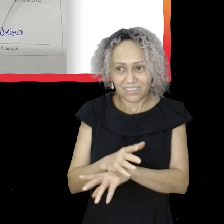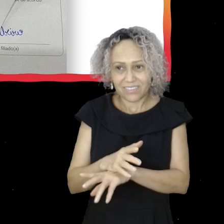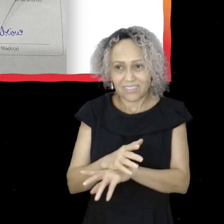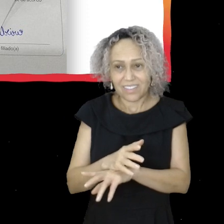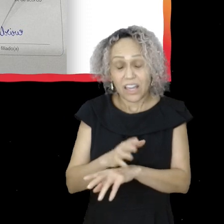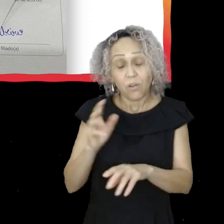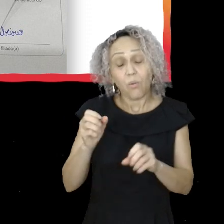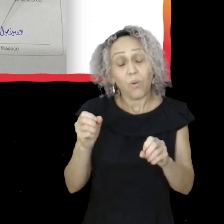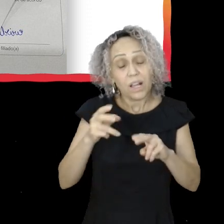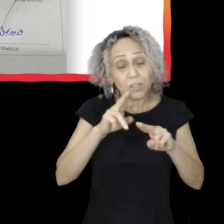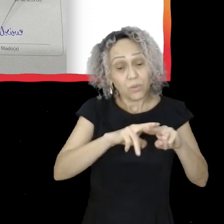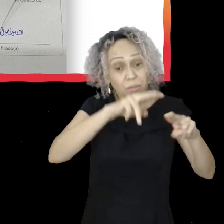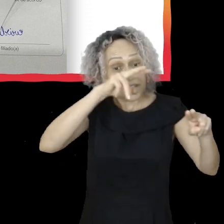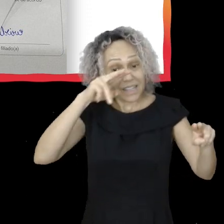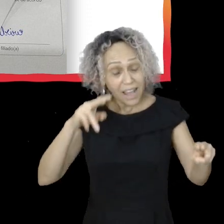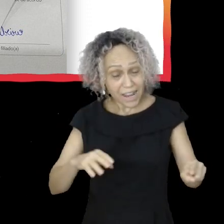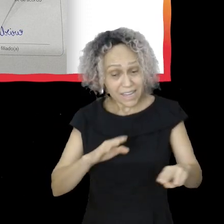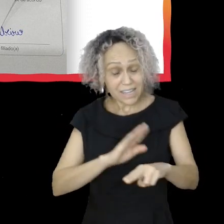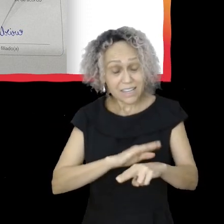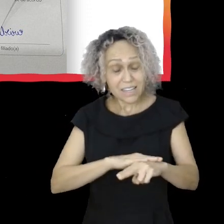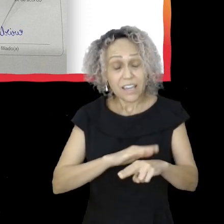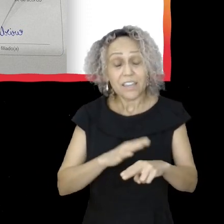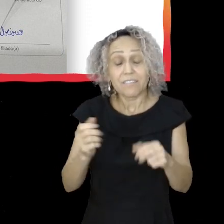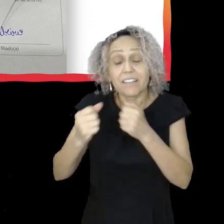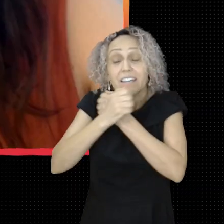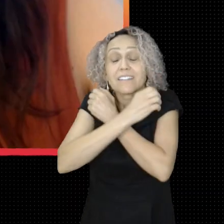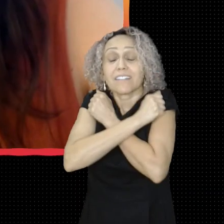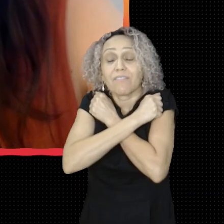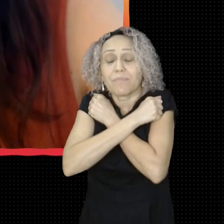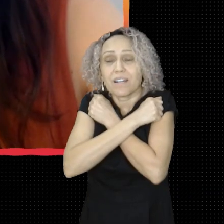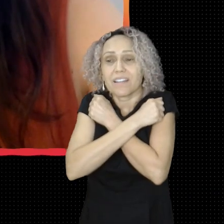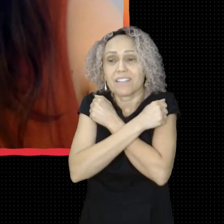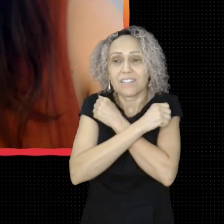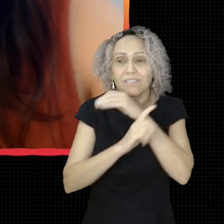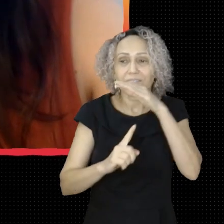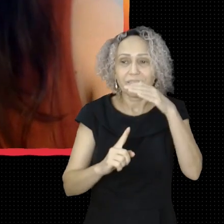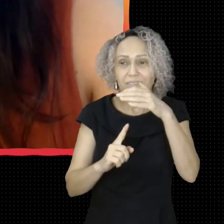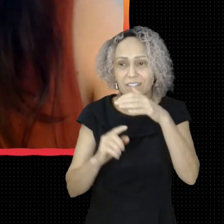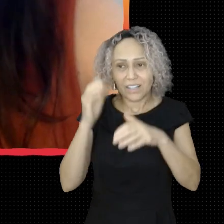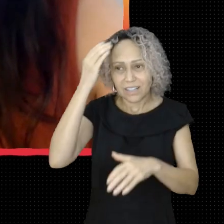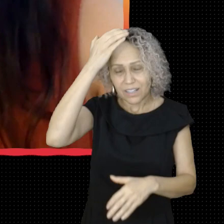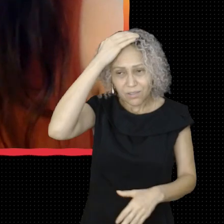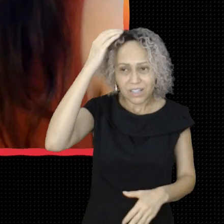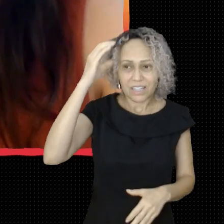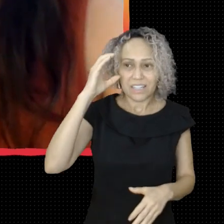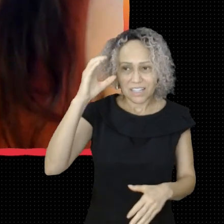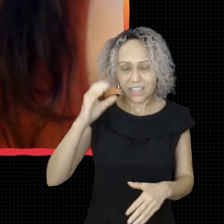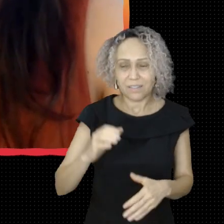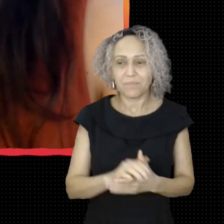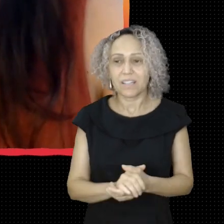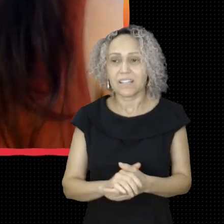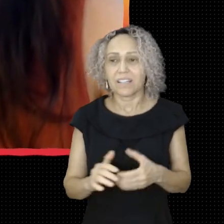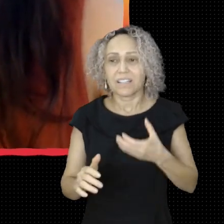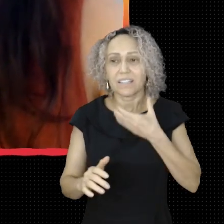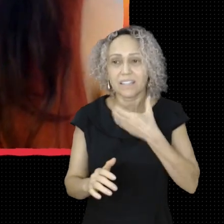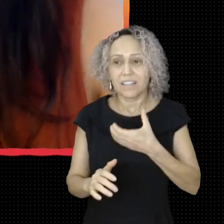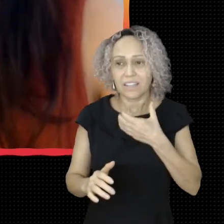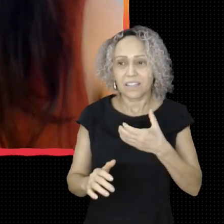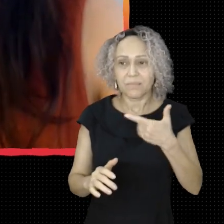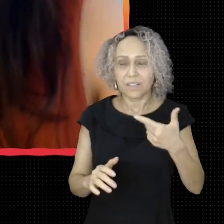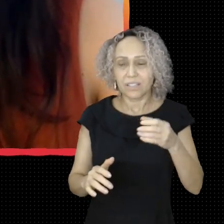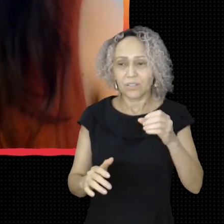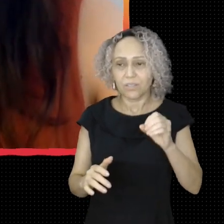Curitiba, dia 27 de julho de 2018. Ou seja, o nosso ícone escreveu essa carta quando estava